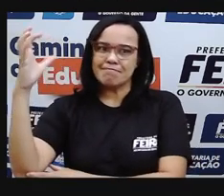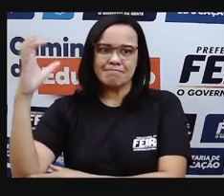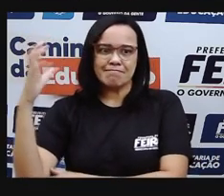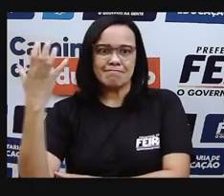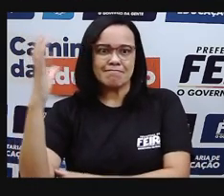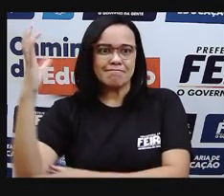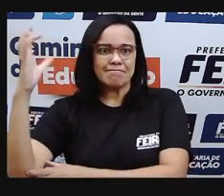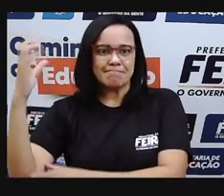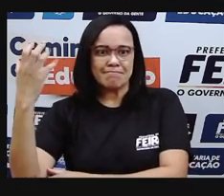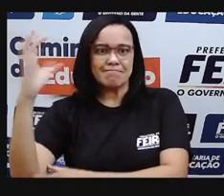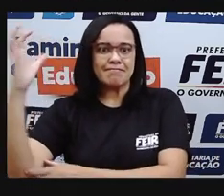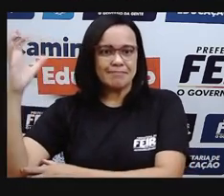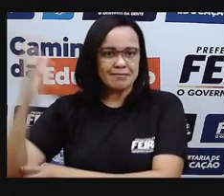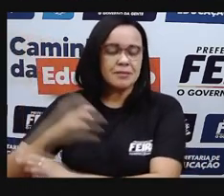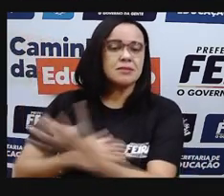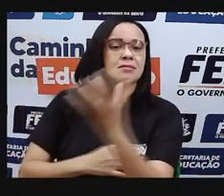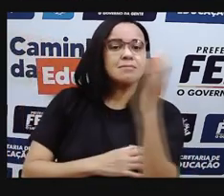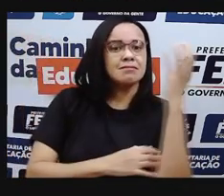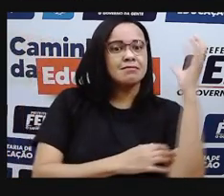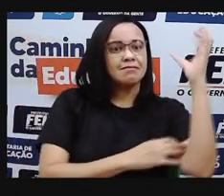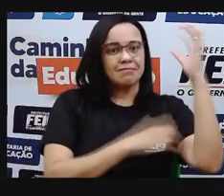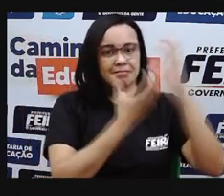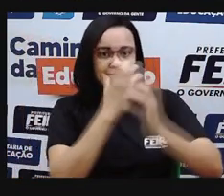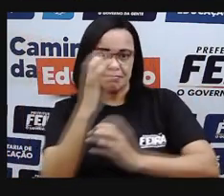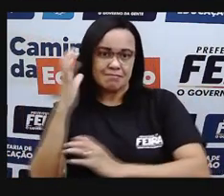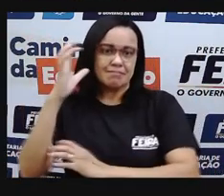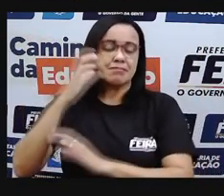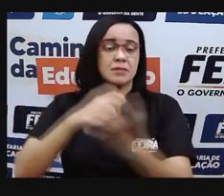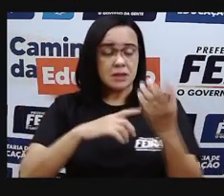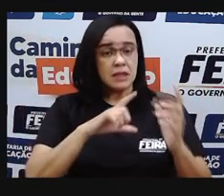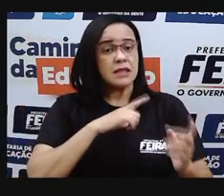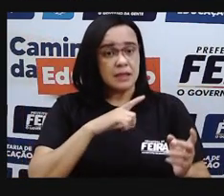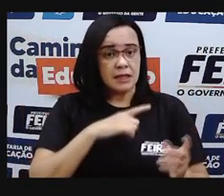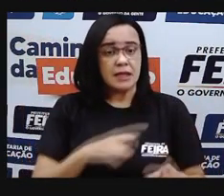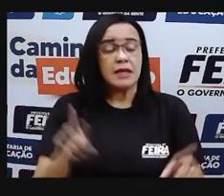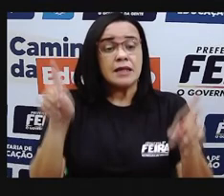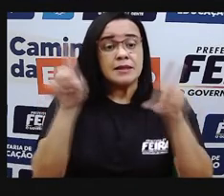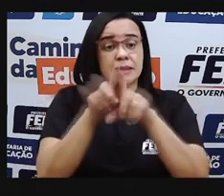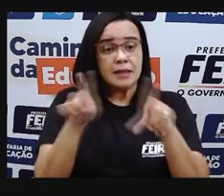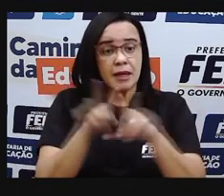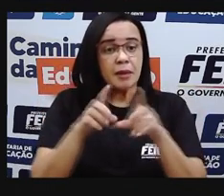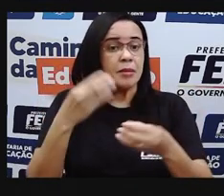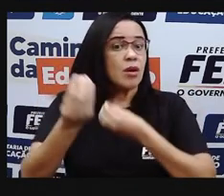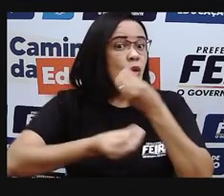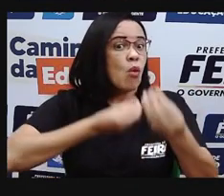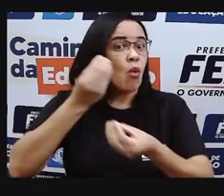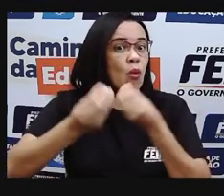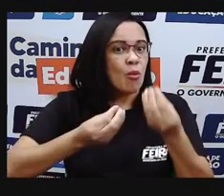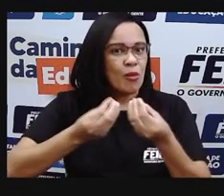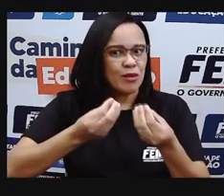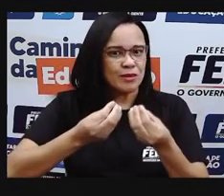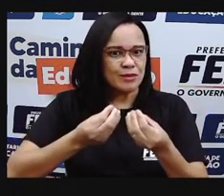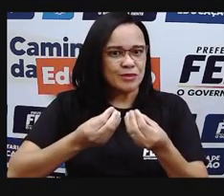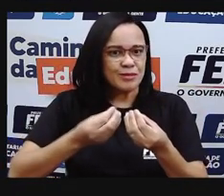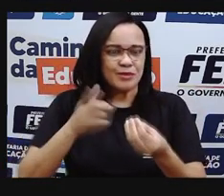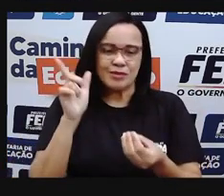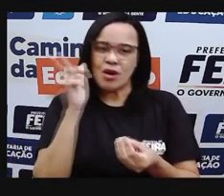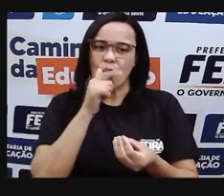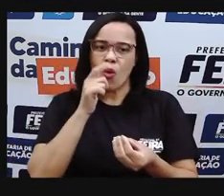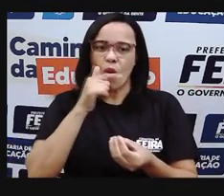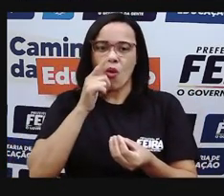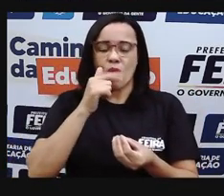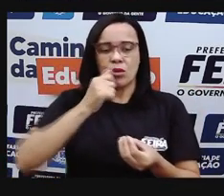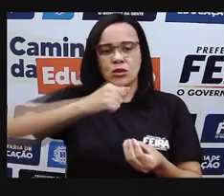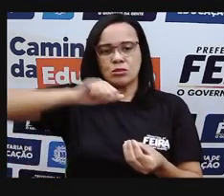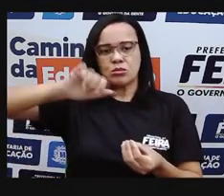produzido, né? Pelos oceanos. Como assim, oceano, pela água do oceano? Não. Pelos